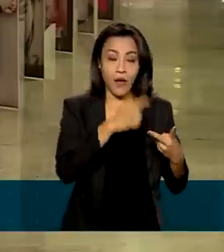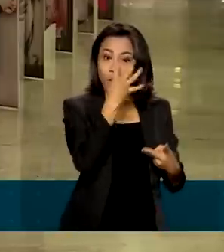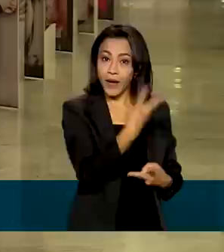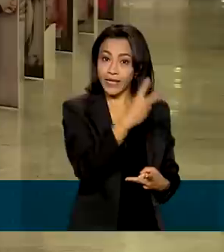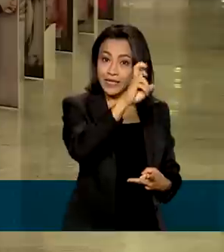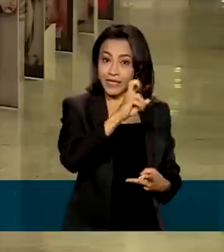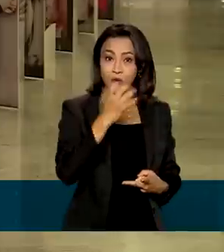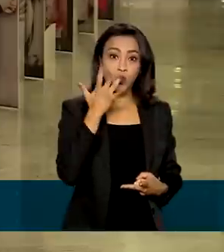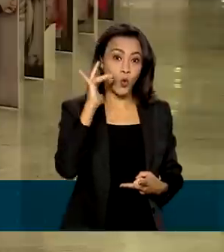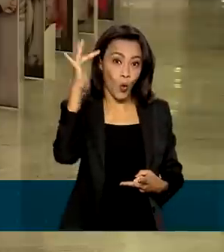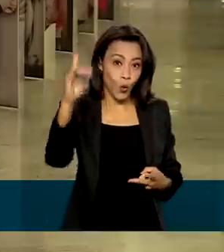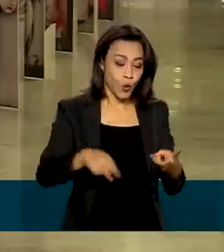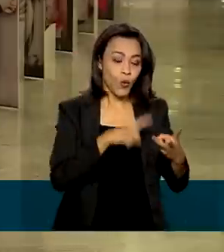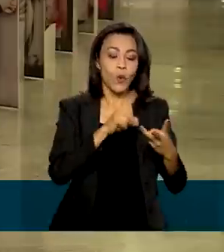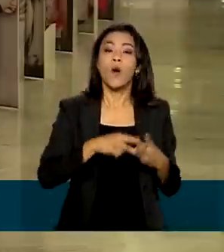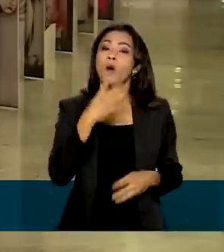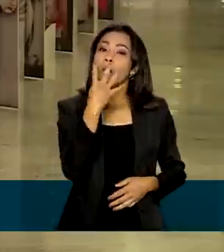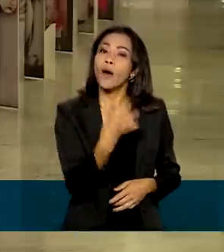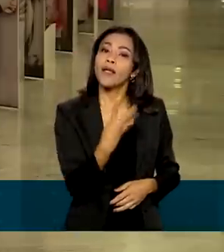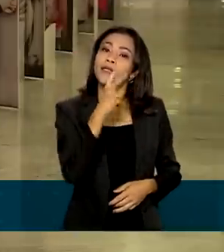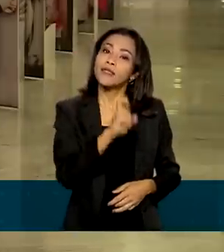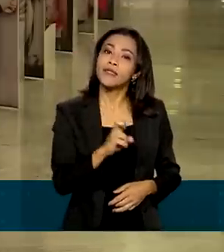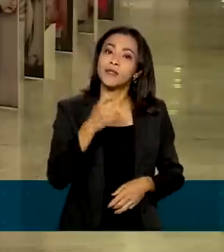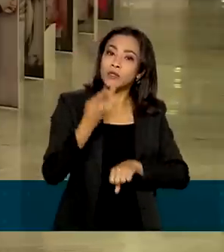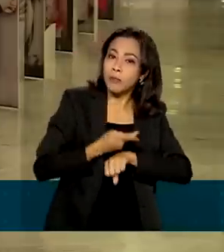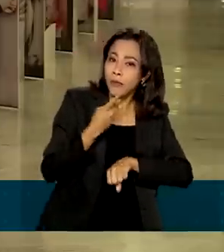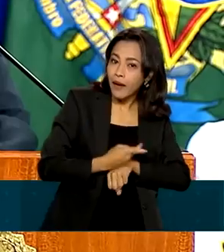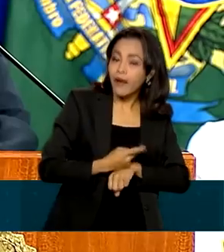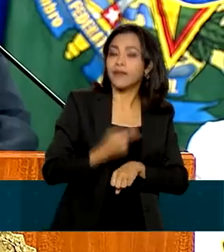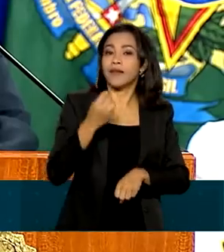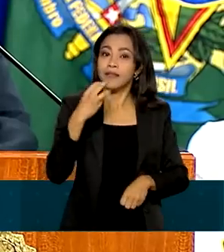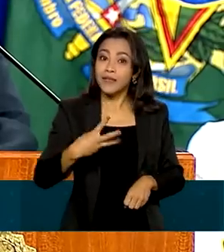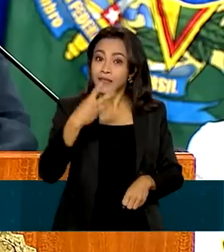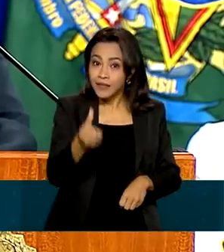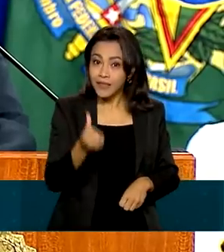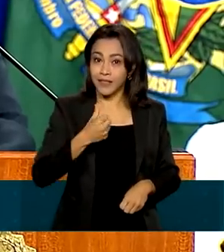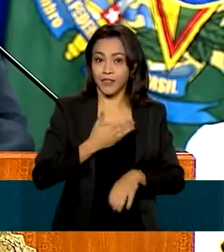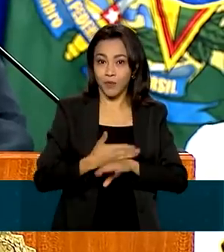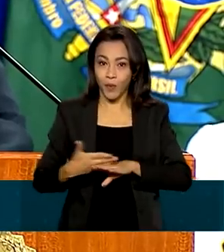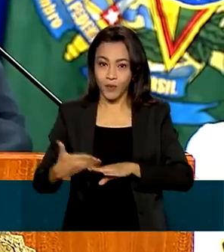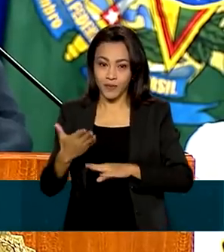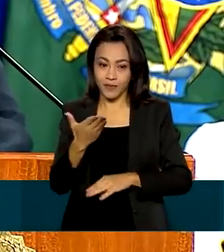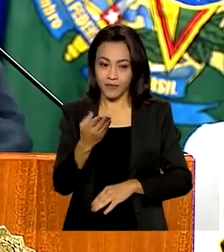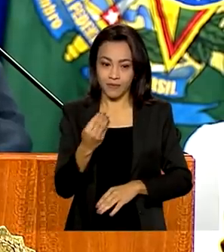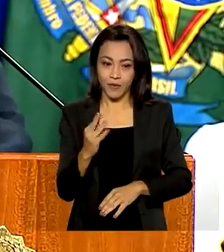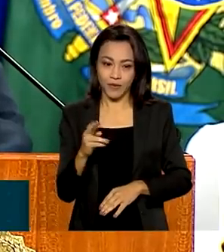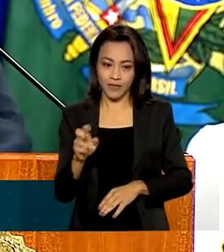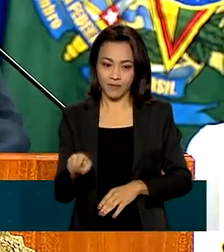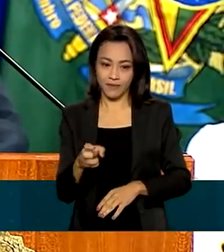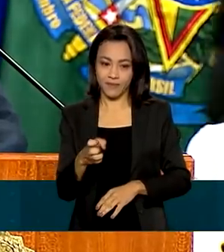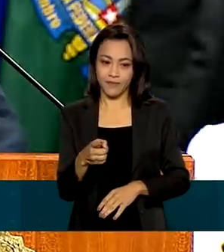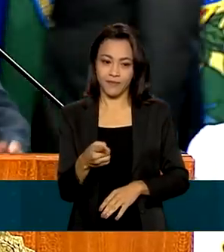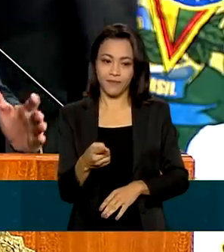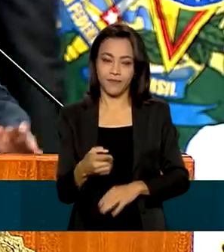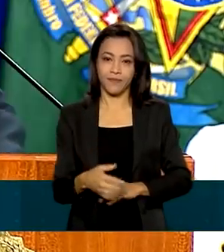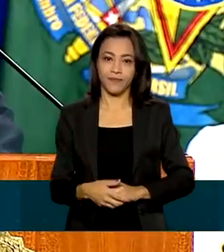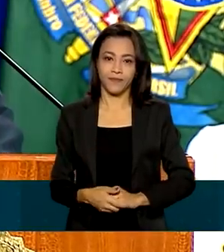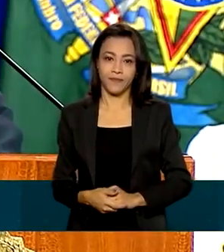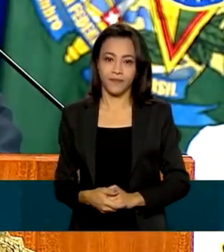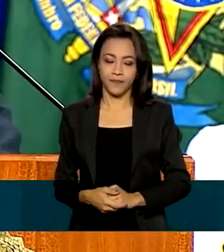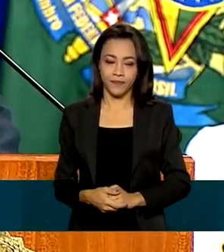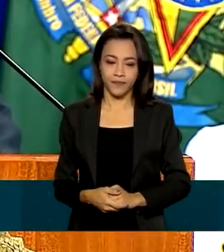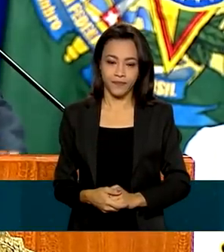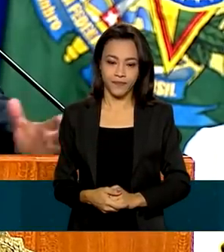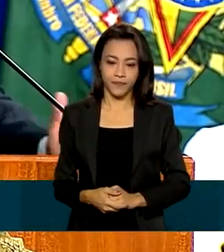ouro, 45 de prata e 36 de bronze. Nos próximos ciclos olímpicos, nós possamos ver esses